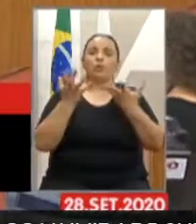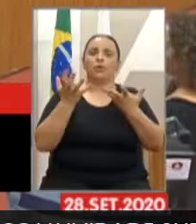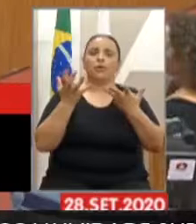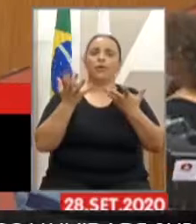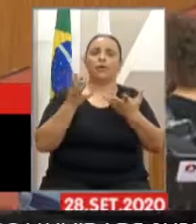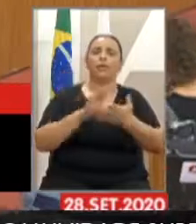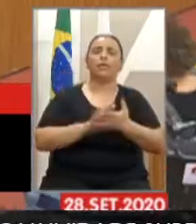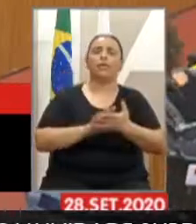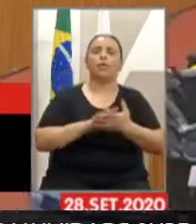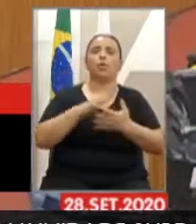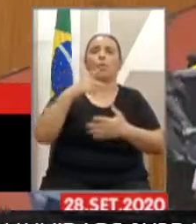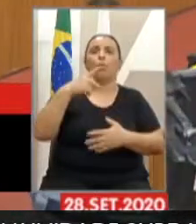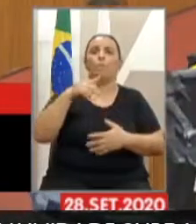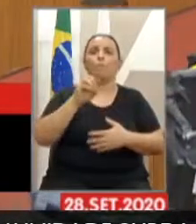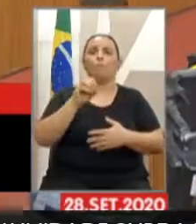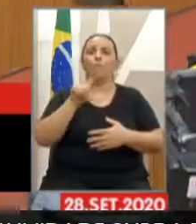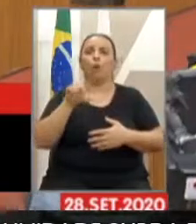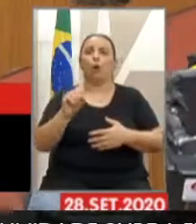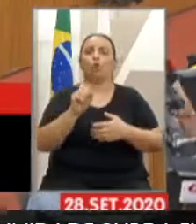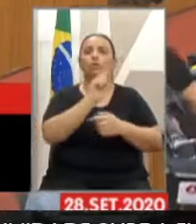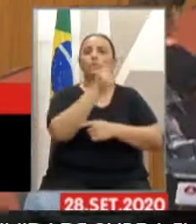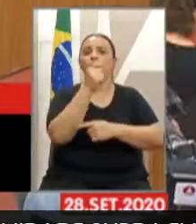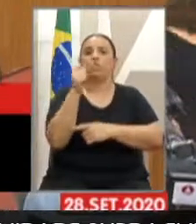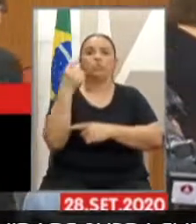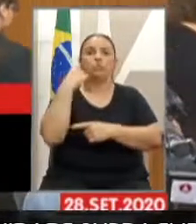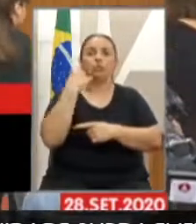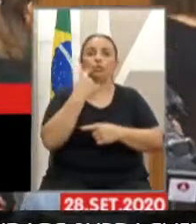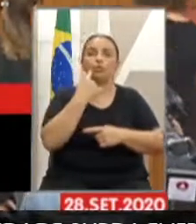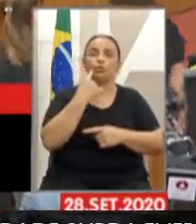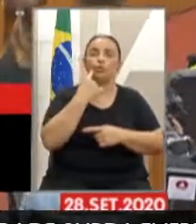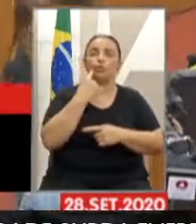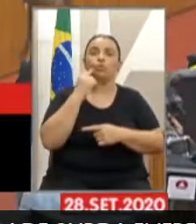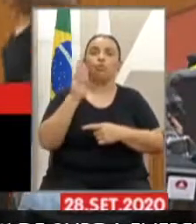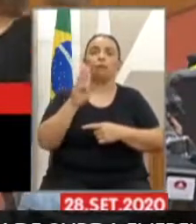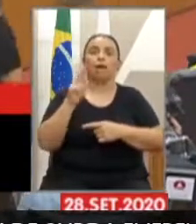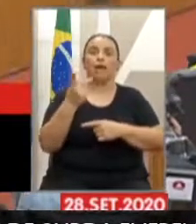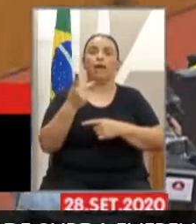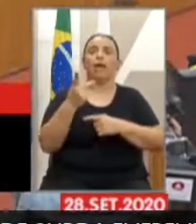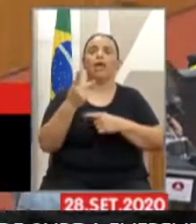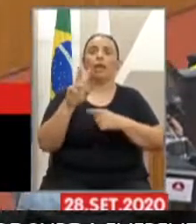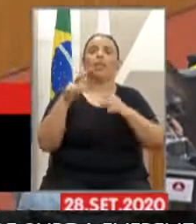o Paulo da Associação de Surdos de BH, ele está virtual? Gostaria, Paulo?